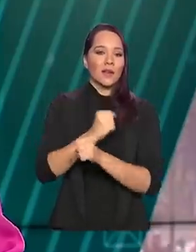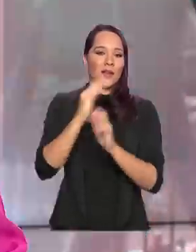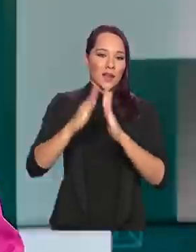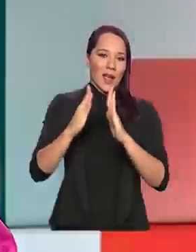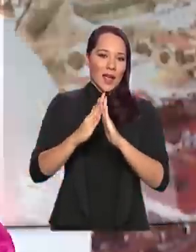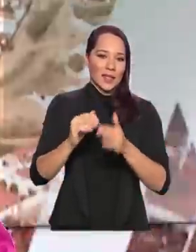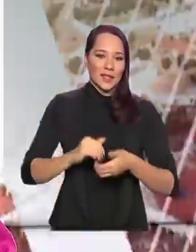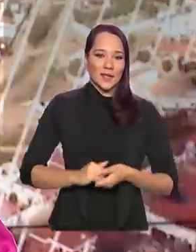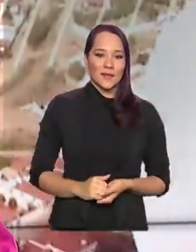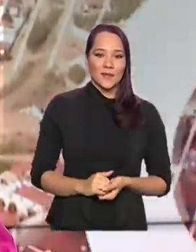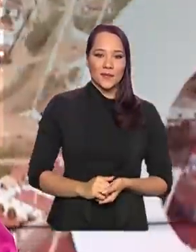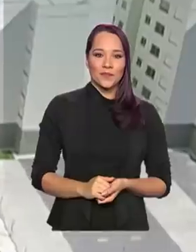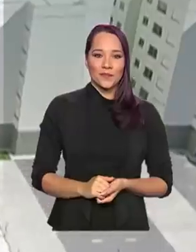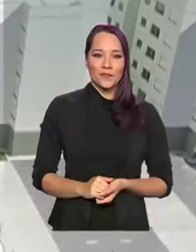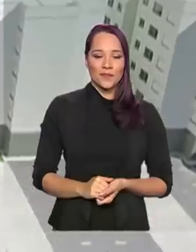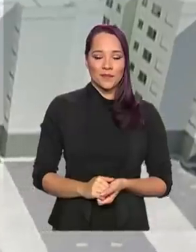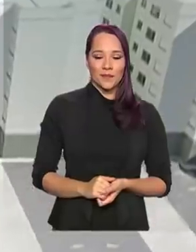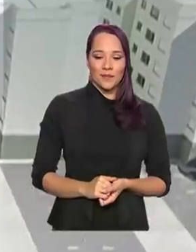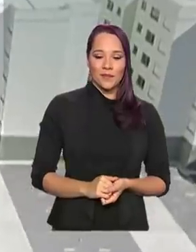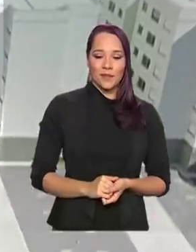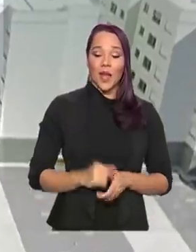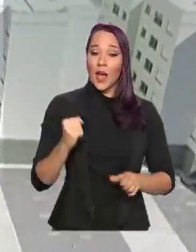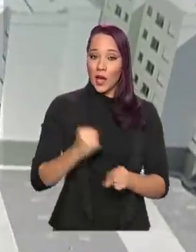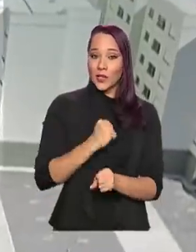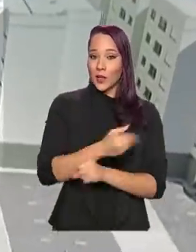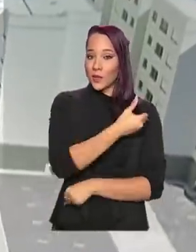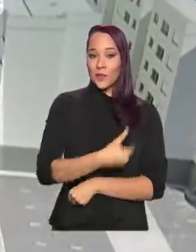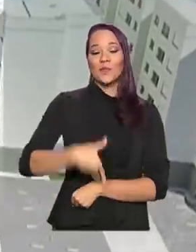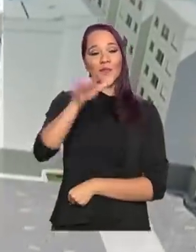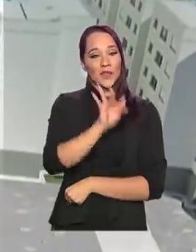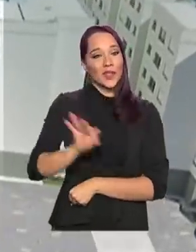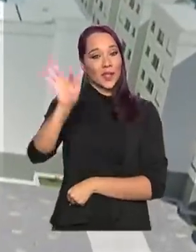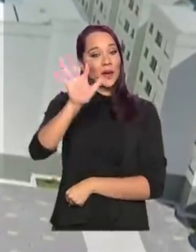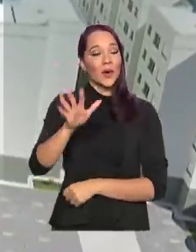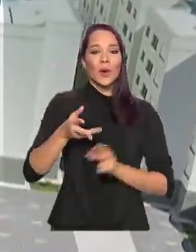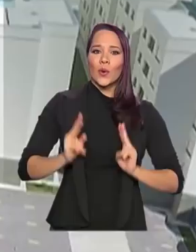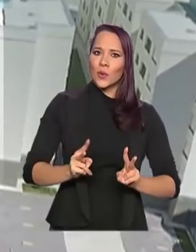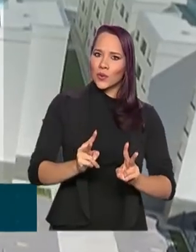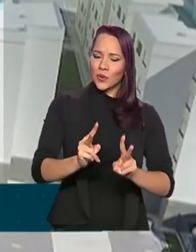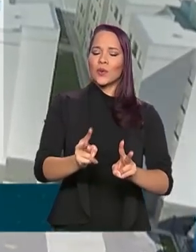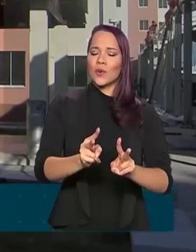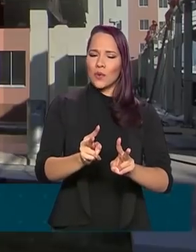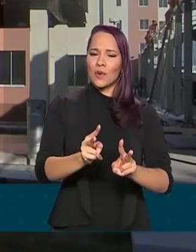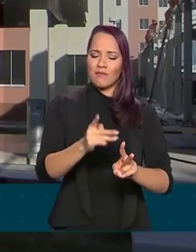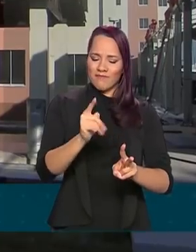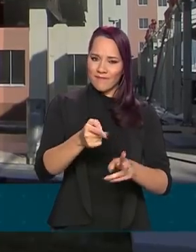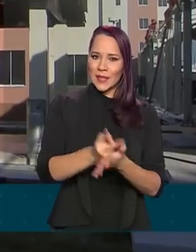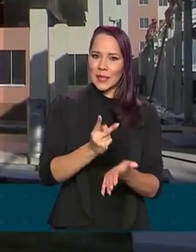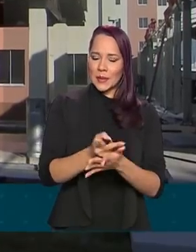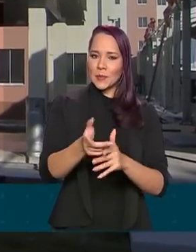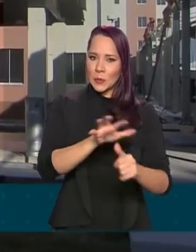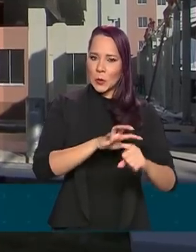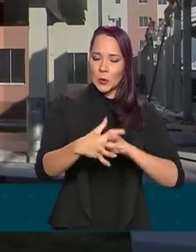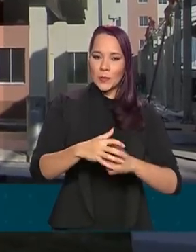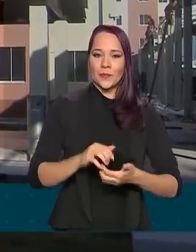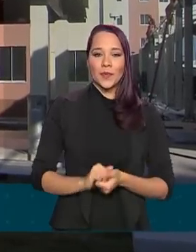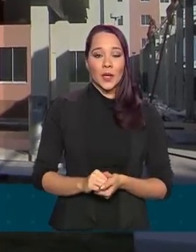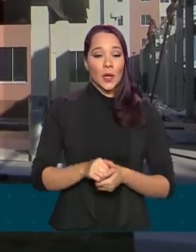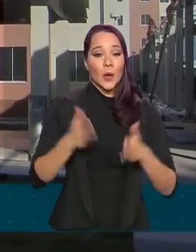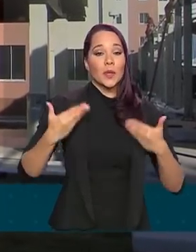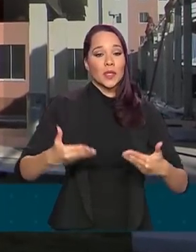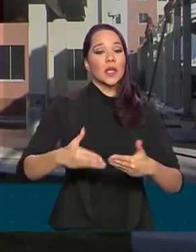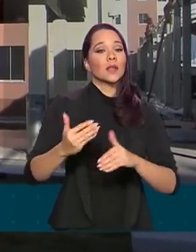casas populares. As obras do governo federal continuam mesmo com a pandemia. O Ministério do Desenvolvimento